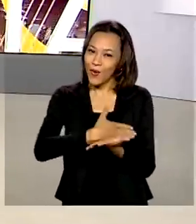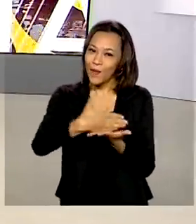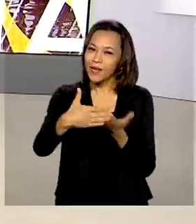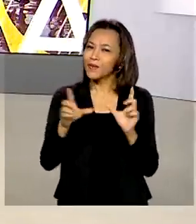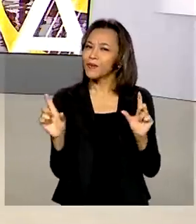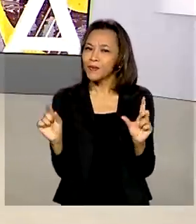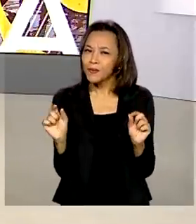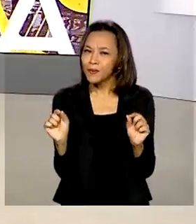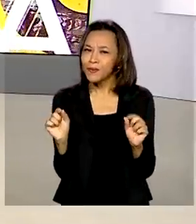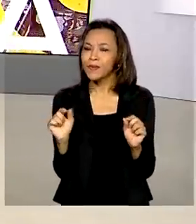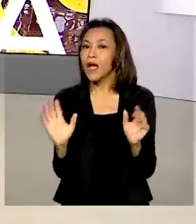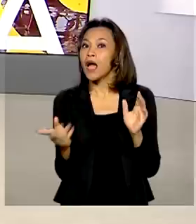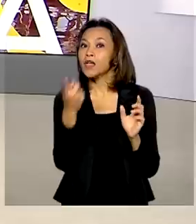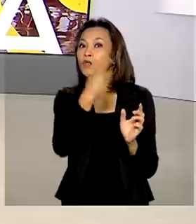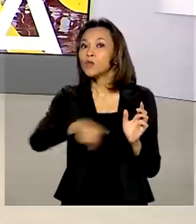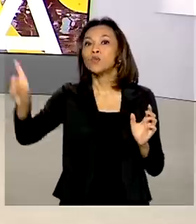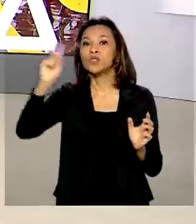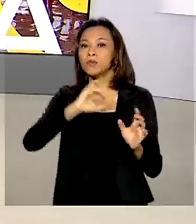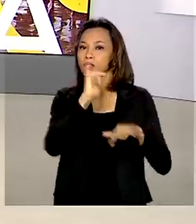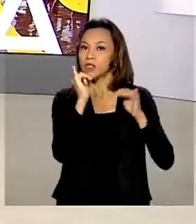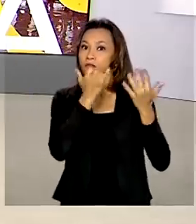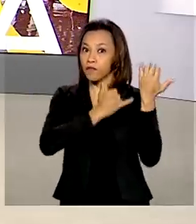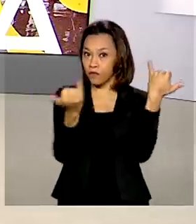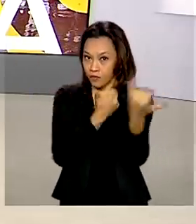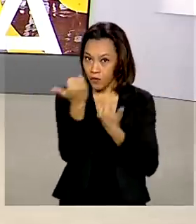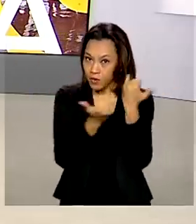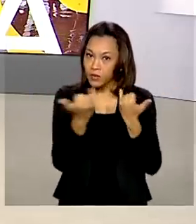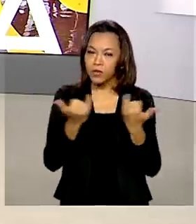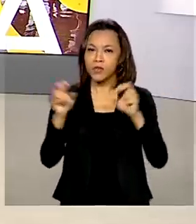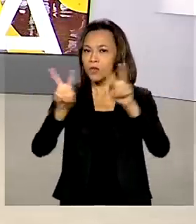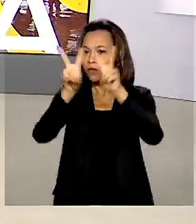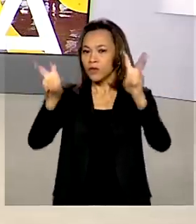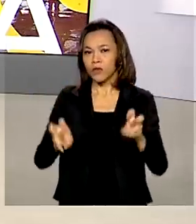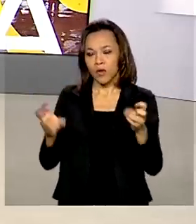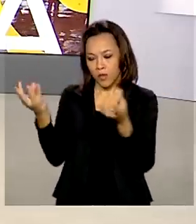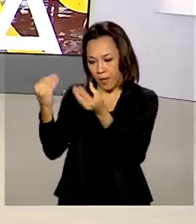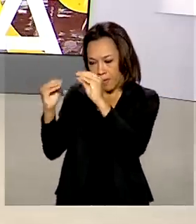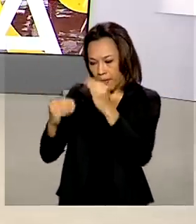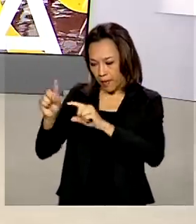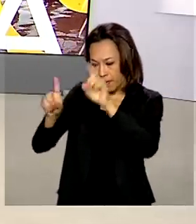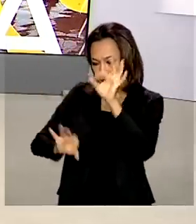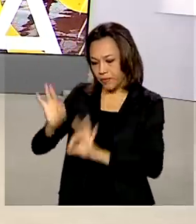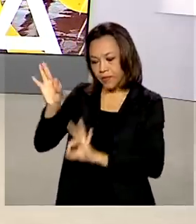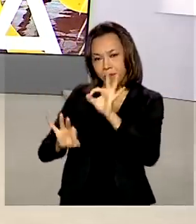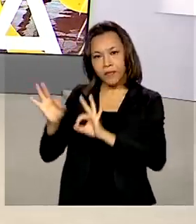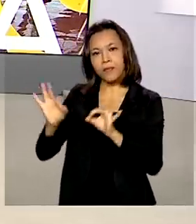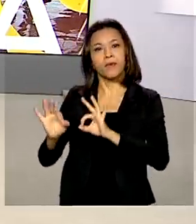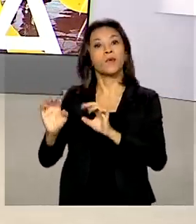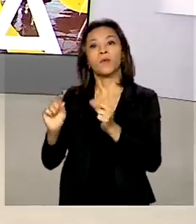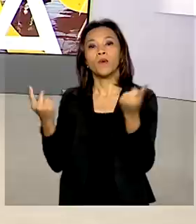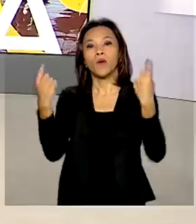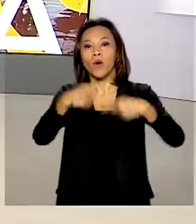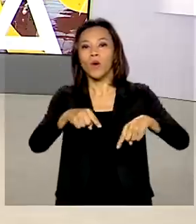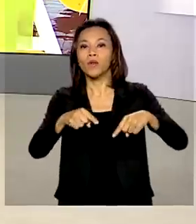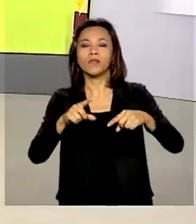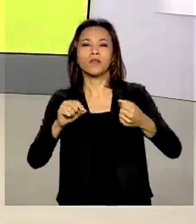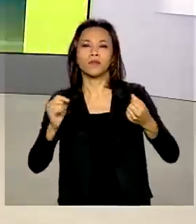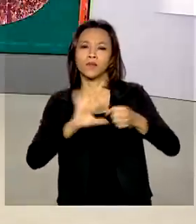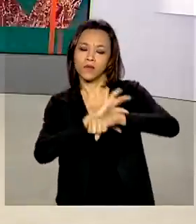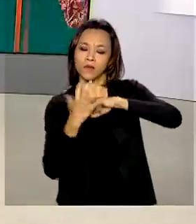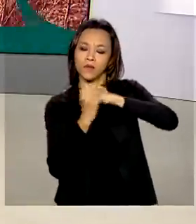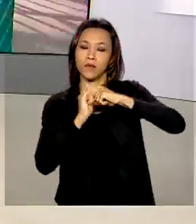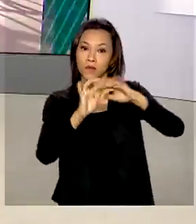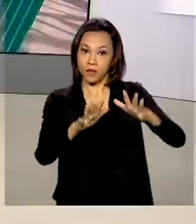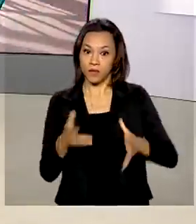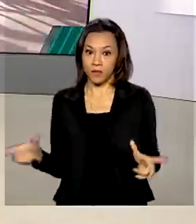trazendo as últimas informações sobre o Plano Nacional de Vacinação contra a Covid-19. A Agência Nacional de Vigilância Sanitária, Anvisa,